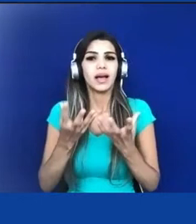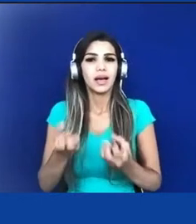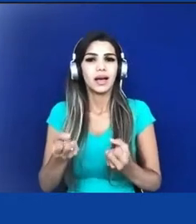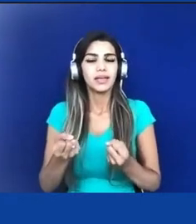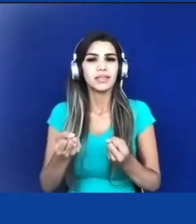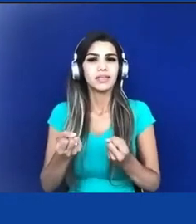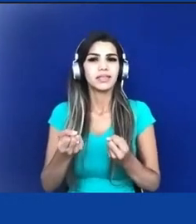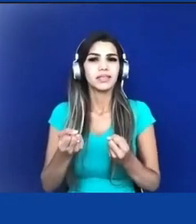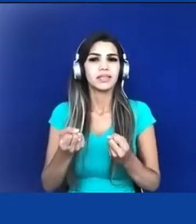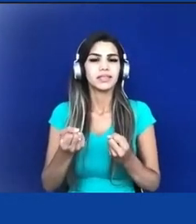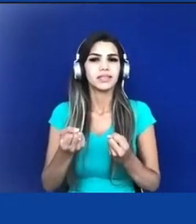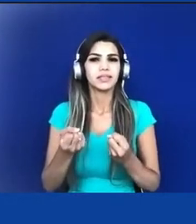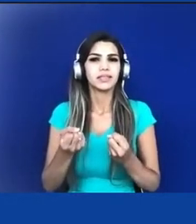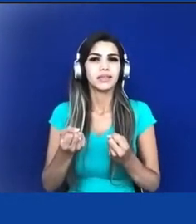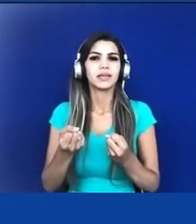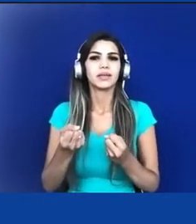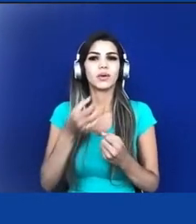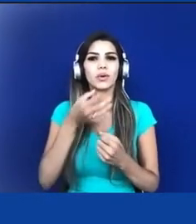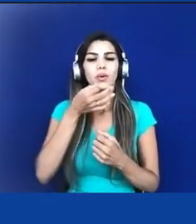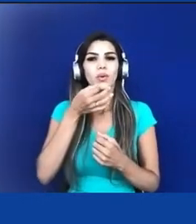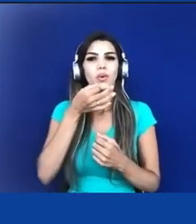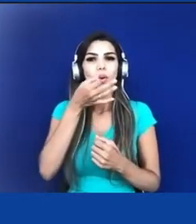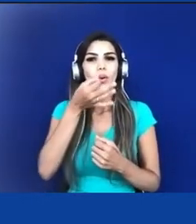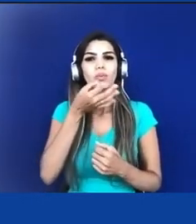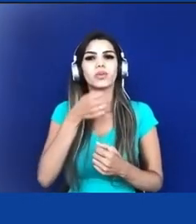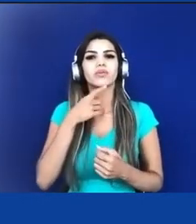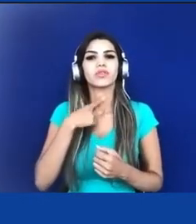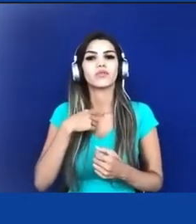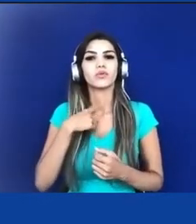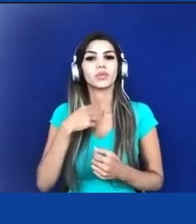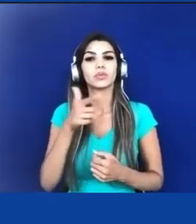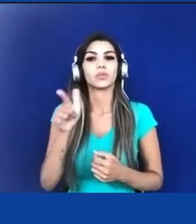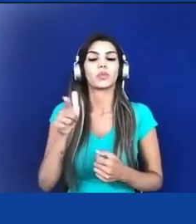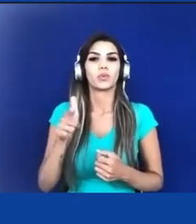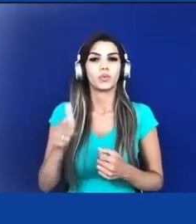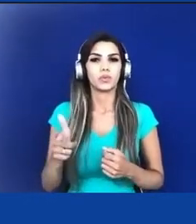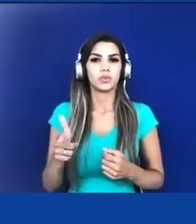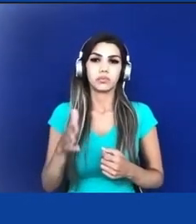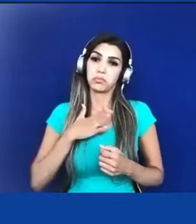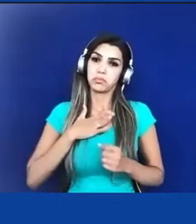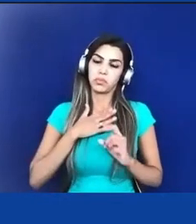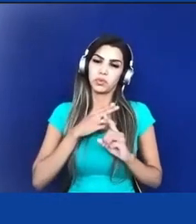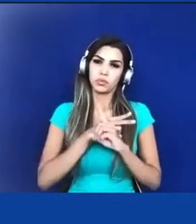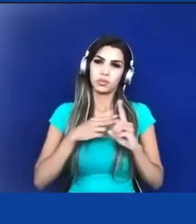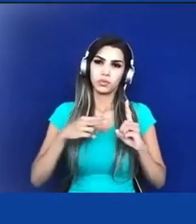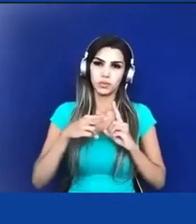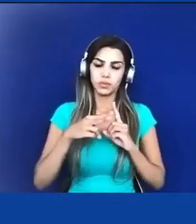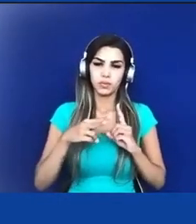Significa, de uma maneira, do meu ponto de vista, evidentemente, de uma maneira